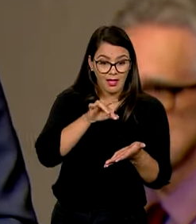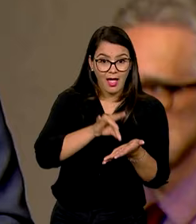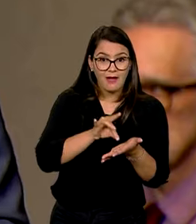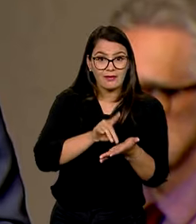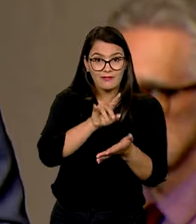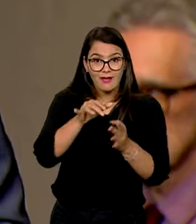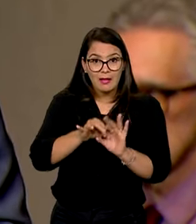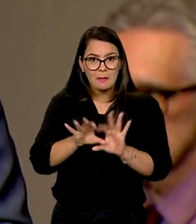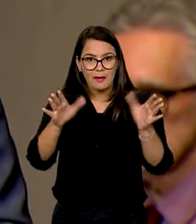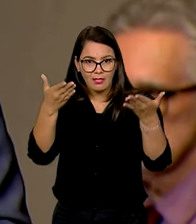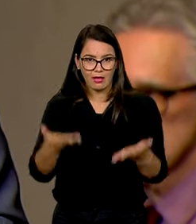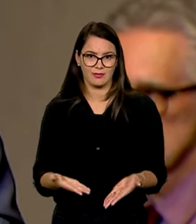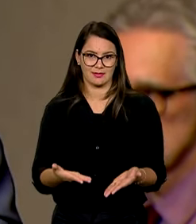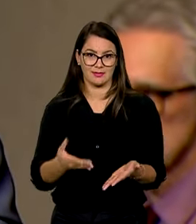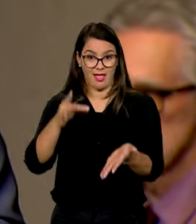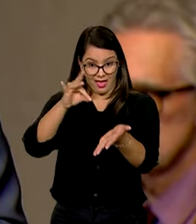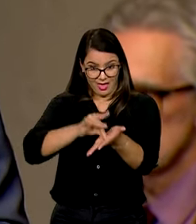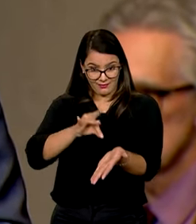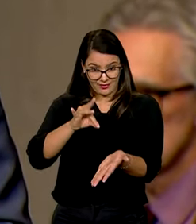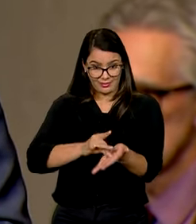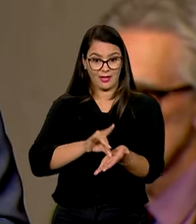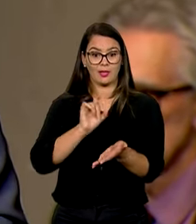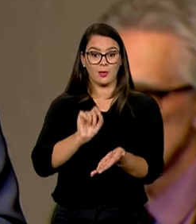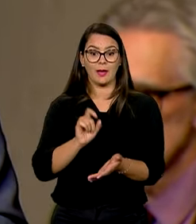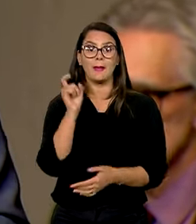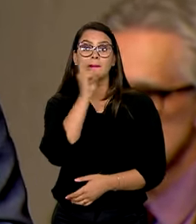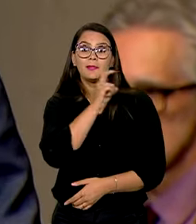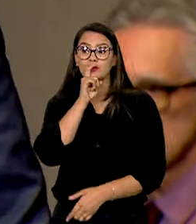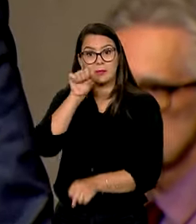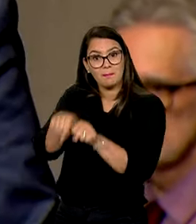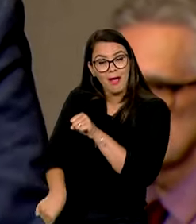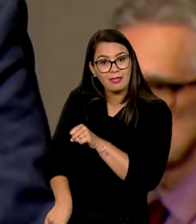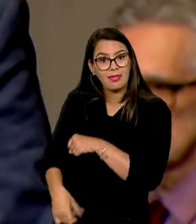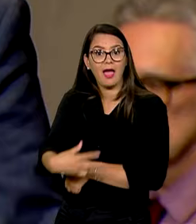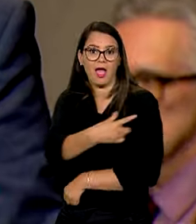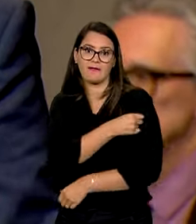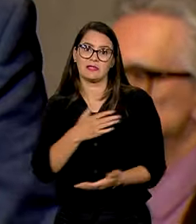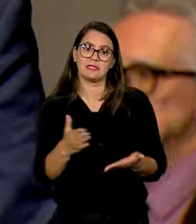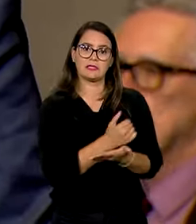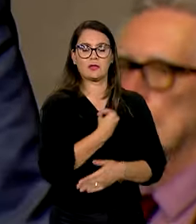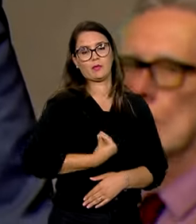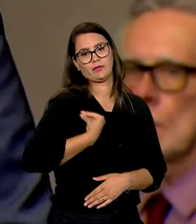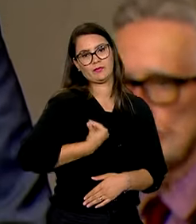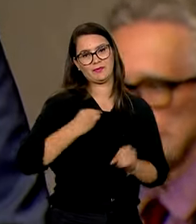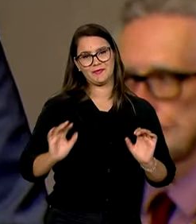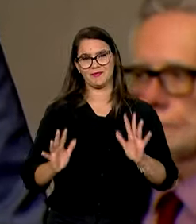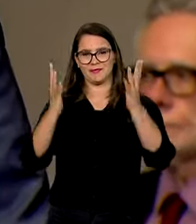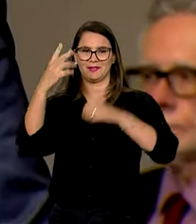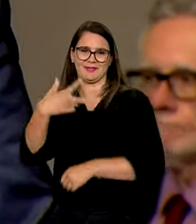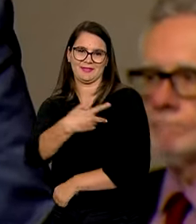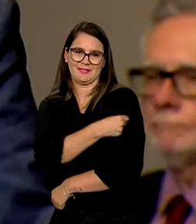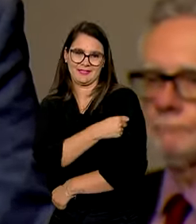vos libertará. A verdade é que a mentira mata e as vacinas salvam vidas. Viva a